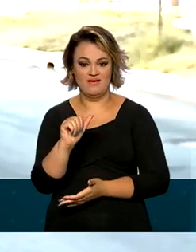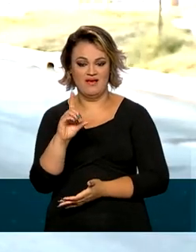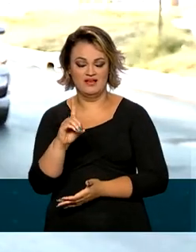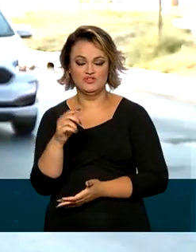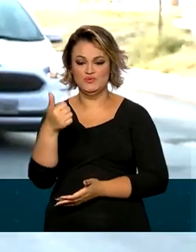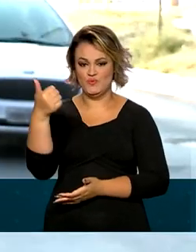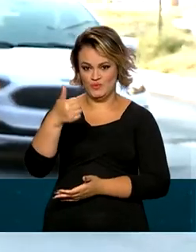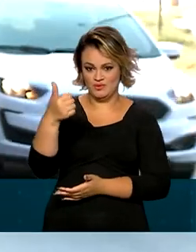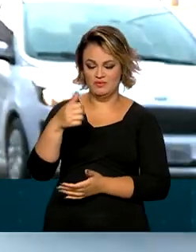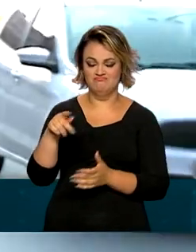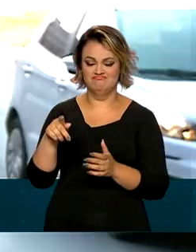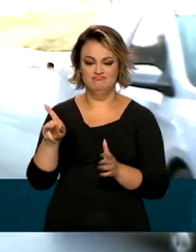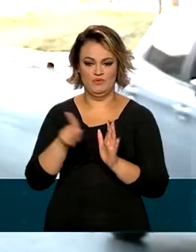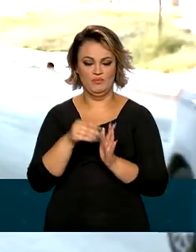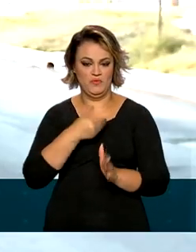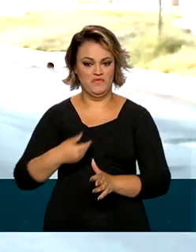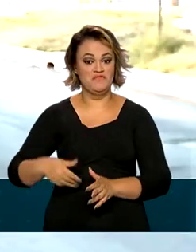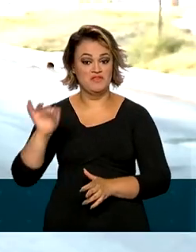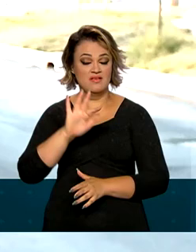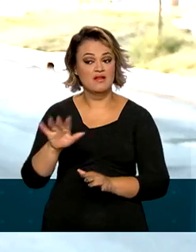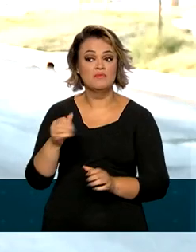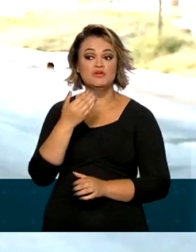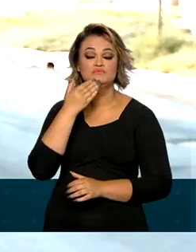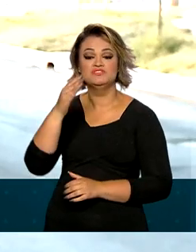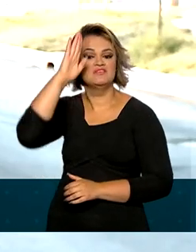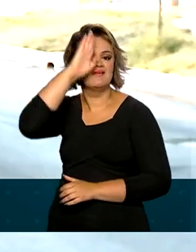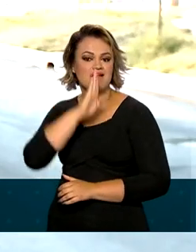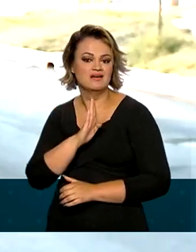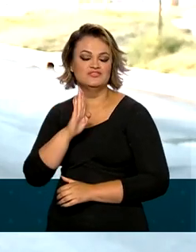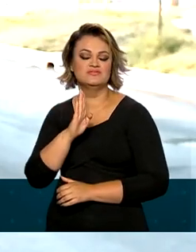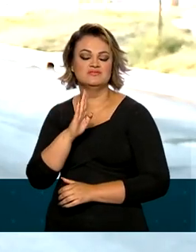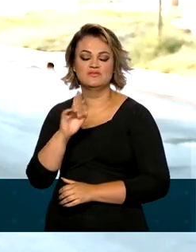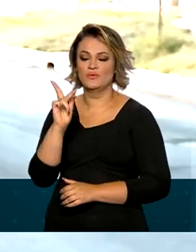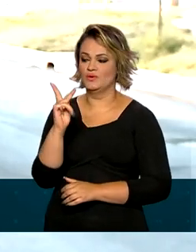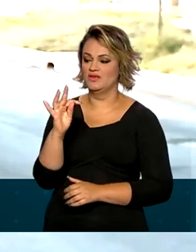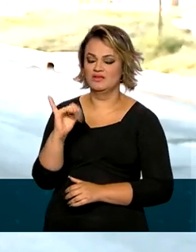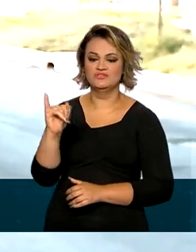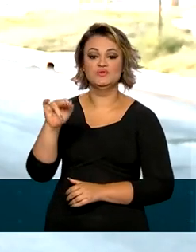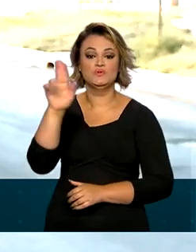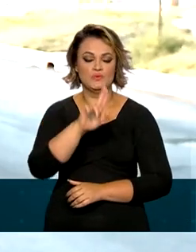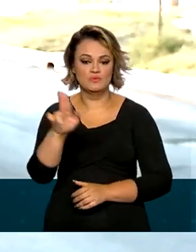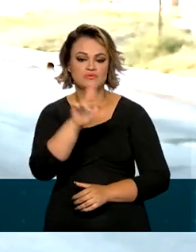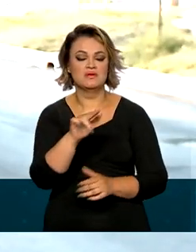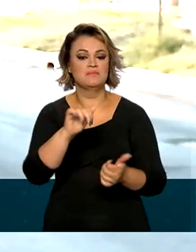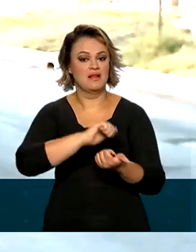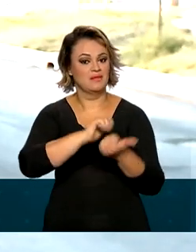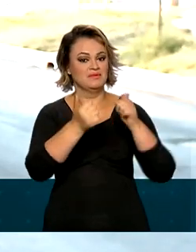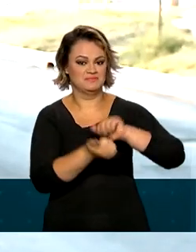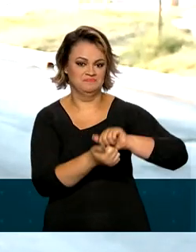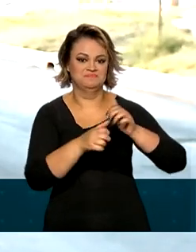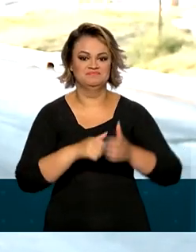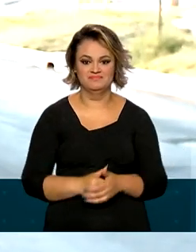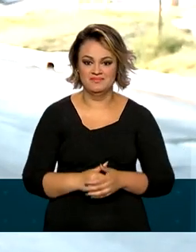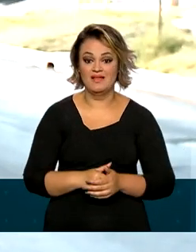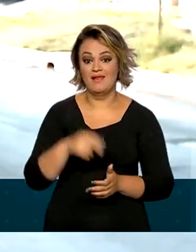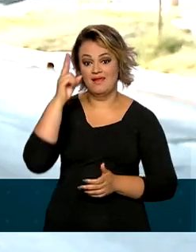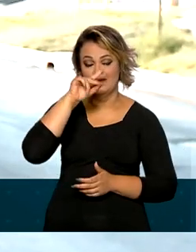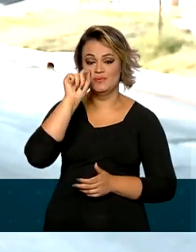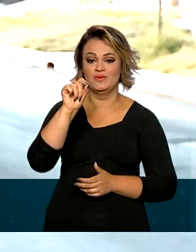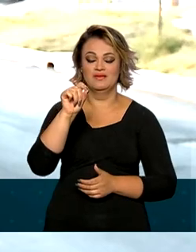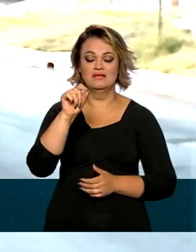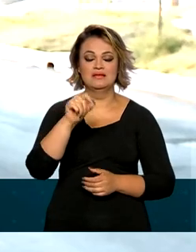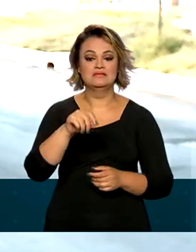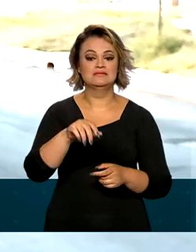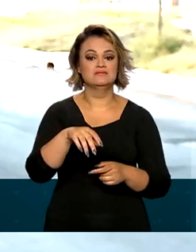Sociais do Governo Federal poderão solicitar gratuitamente o kit utilizado para fazer essa adaptação. Lembrando que outras